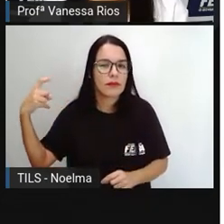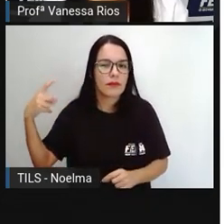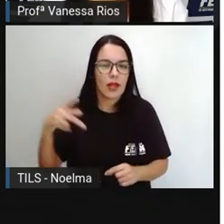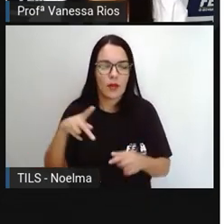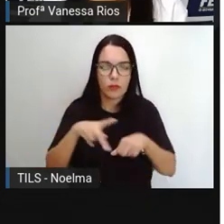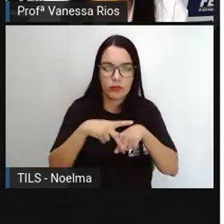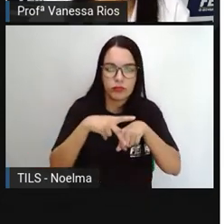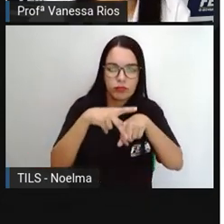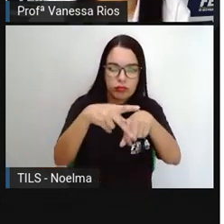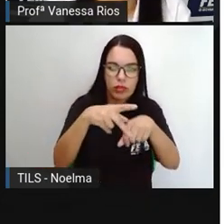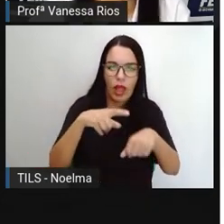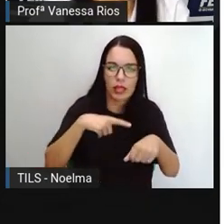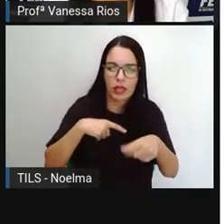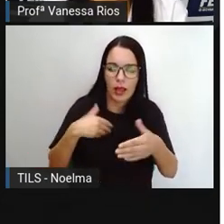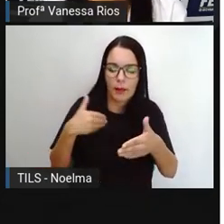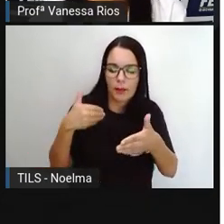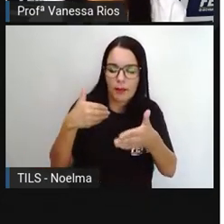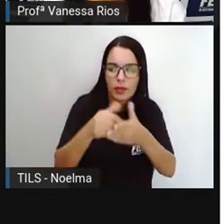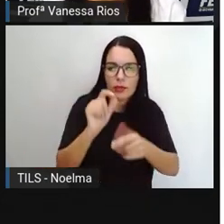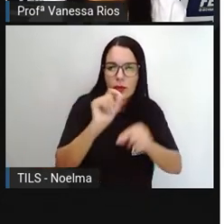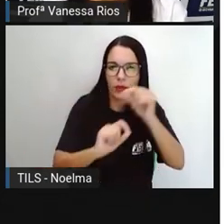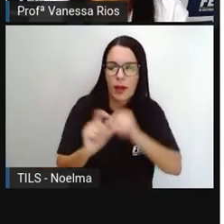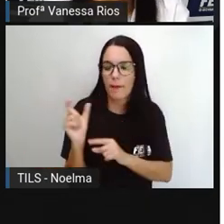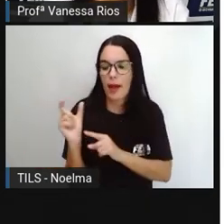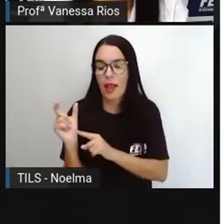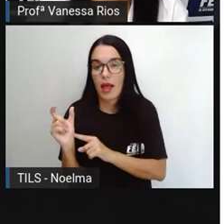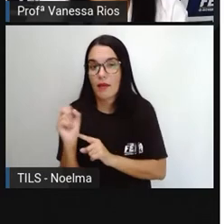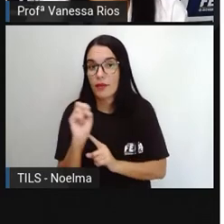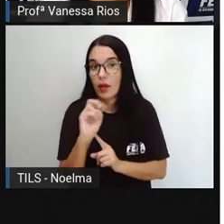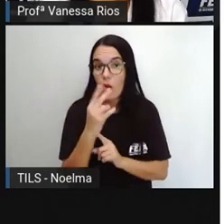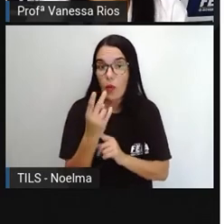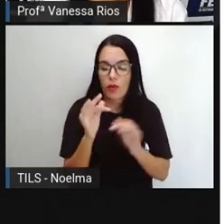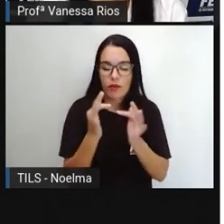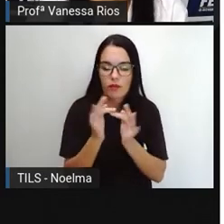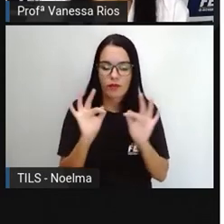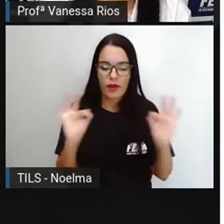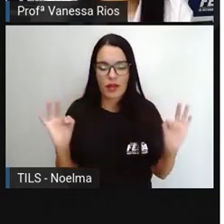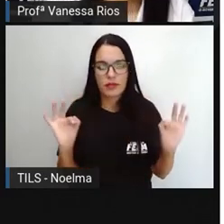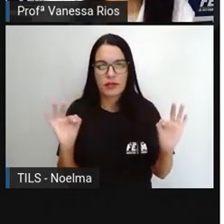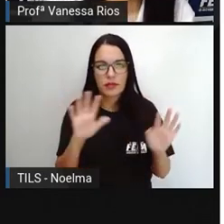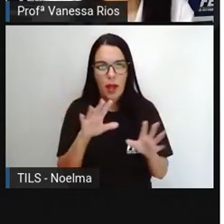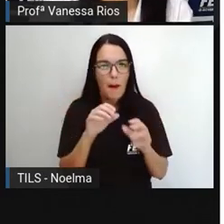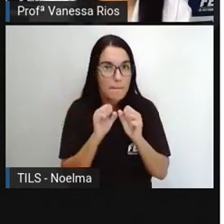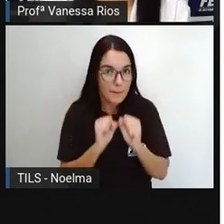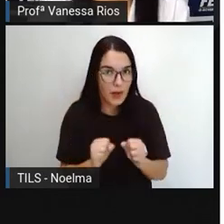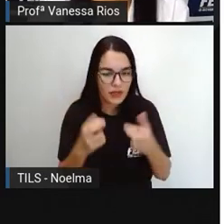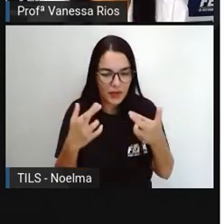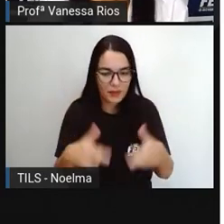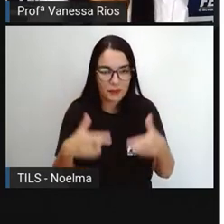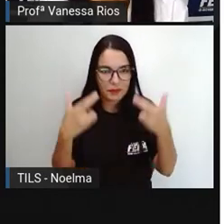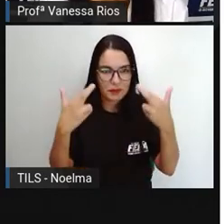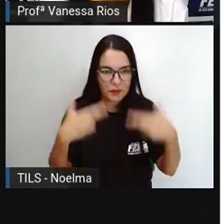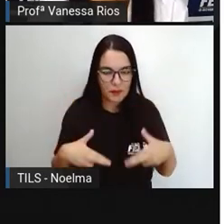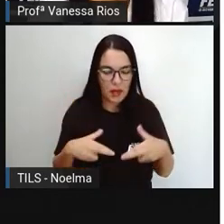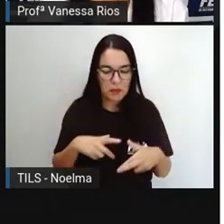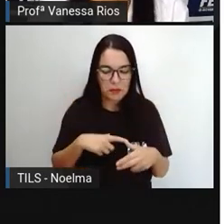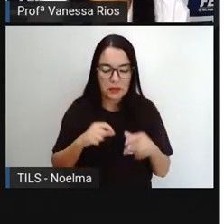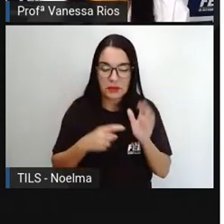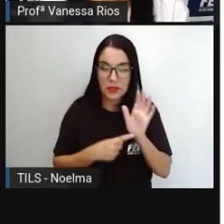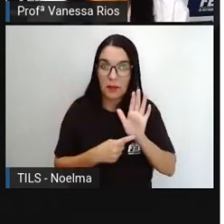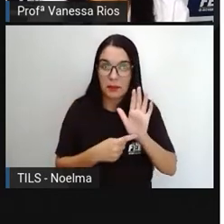aproximação sonora entre palavras ou expressões. Então, as rimas podem aparecer no poema,